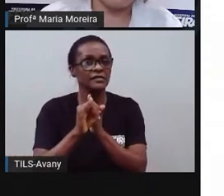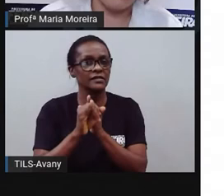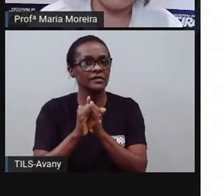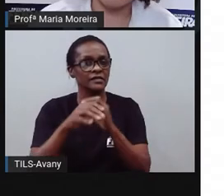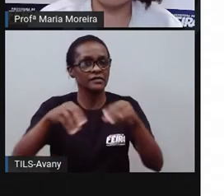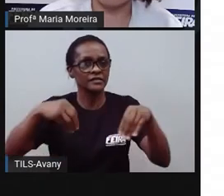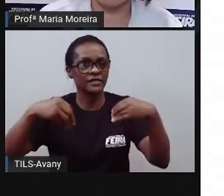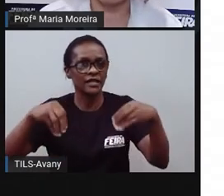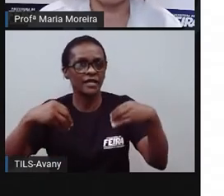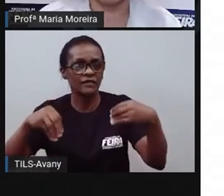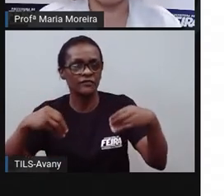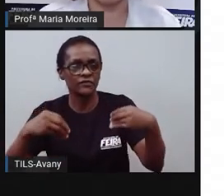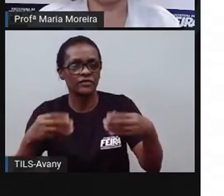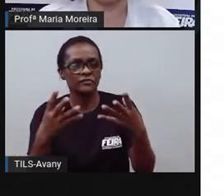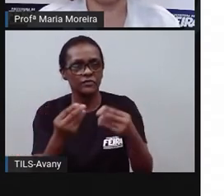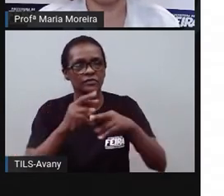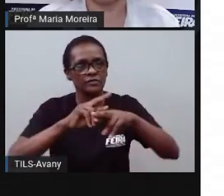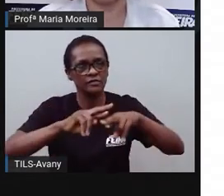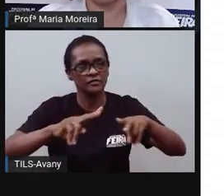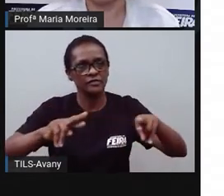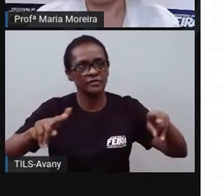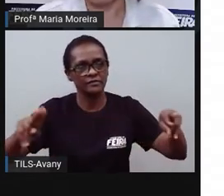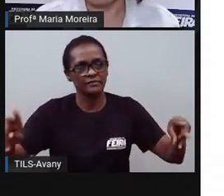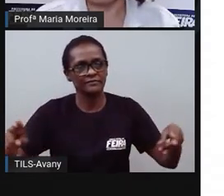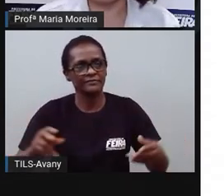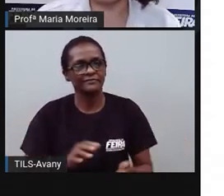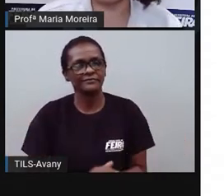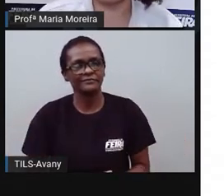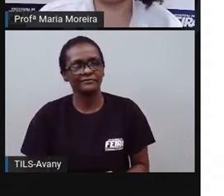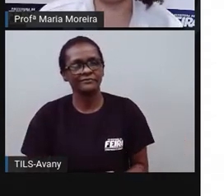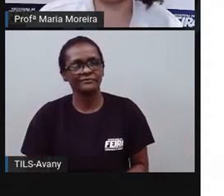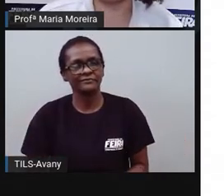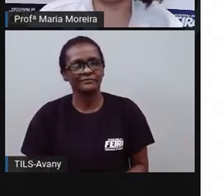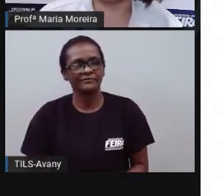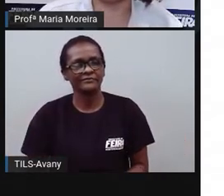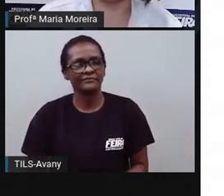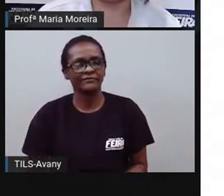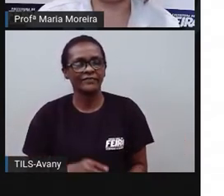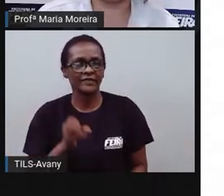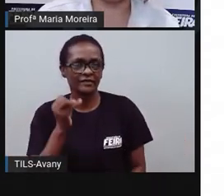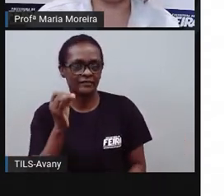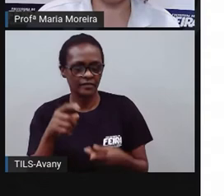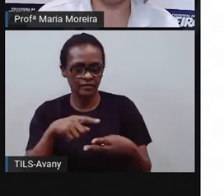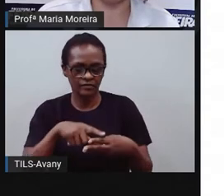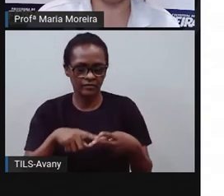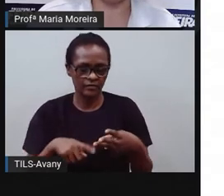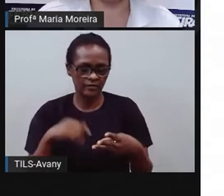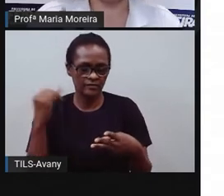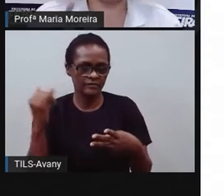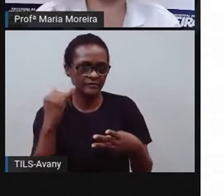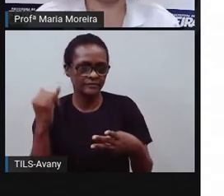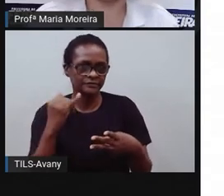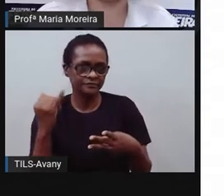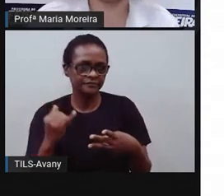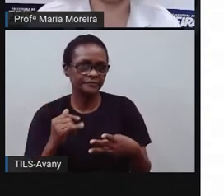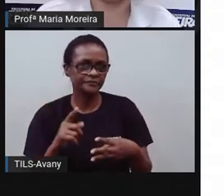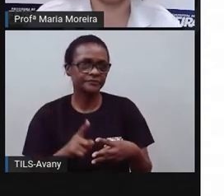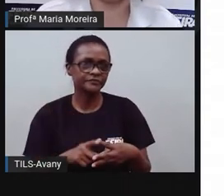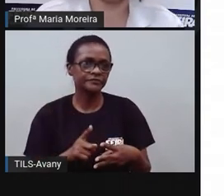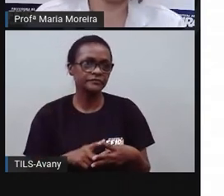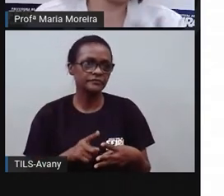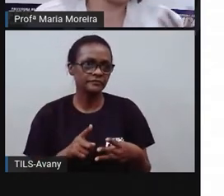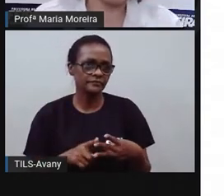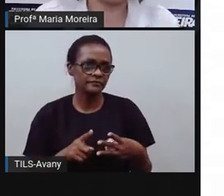aí tem Twitter? Twitter é uma rede social bem bacana, né? É um pouco mais complexa aí de ser